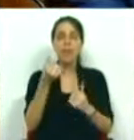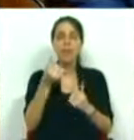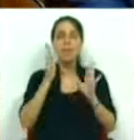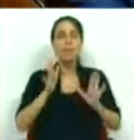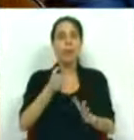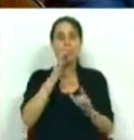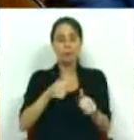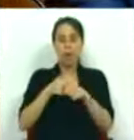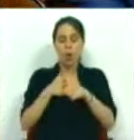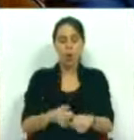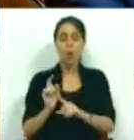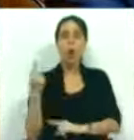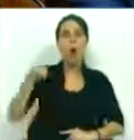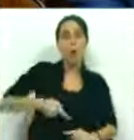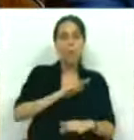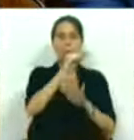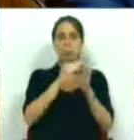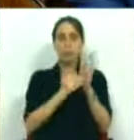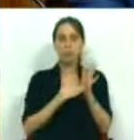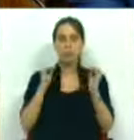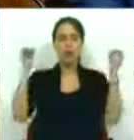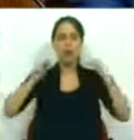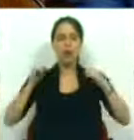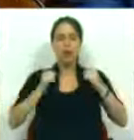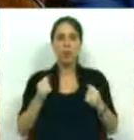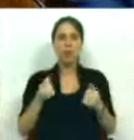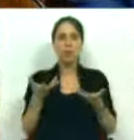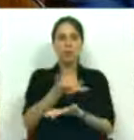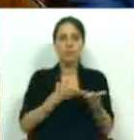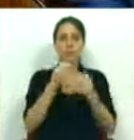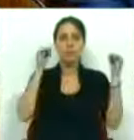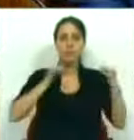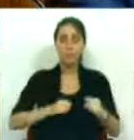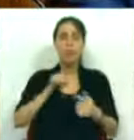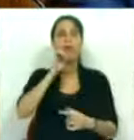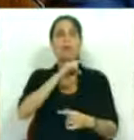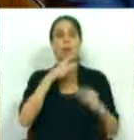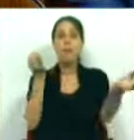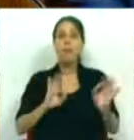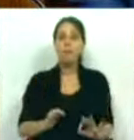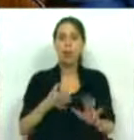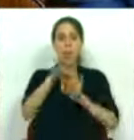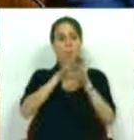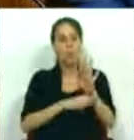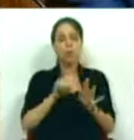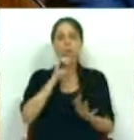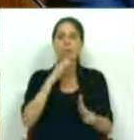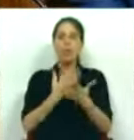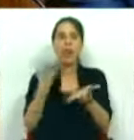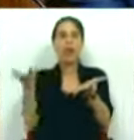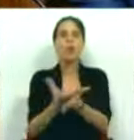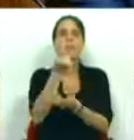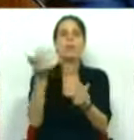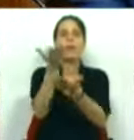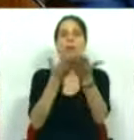financeira e do cumprimento das obrigações inscritas no Memorando de Entendimento, possa preparar as condições que irão permitir a